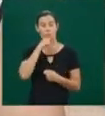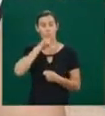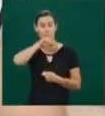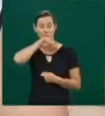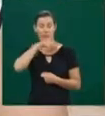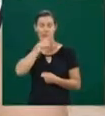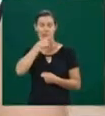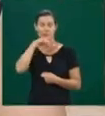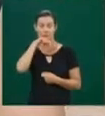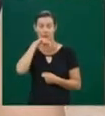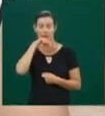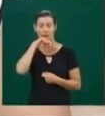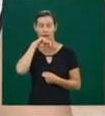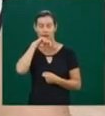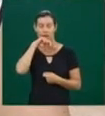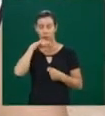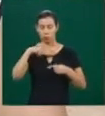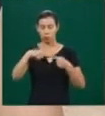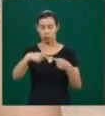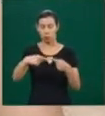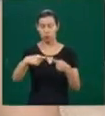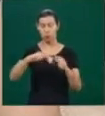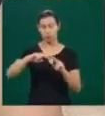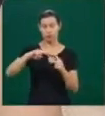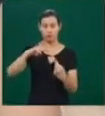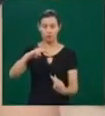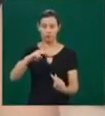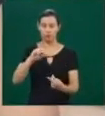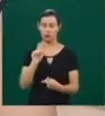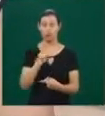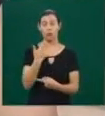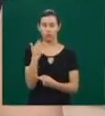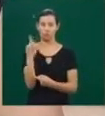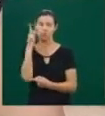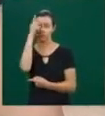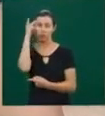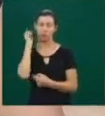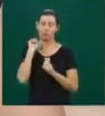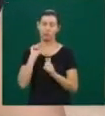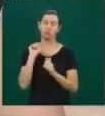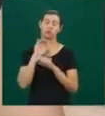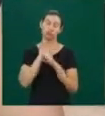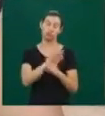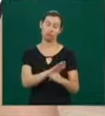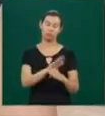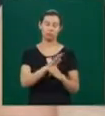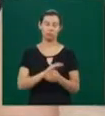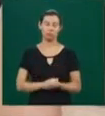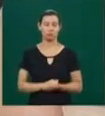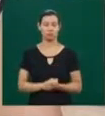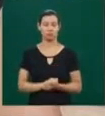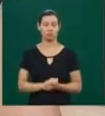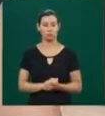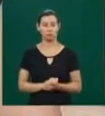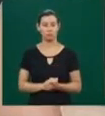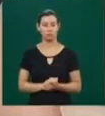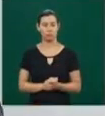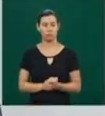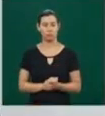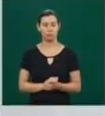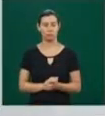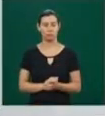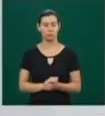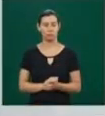pai, para poder fazer um corte nessa relação. Tem várias outras possibilidades de entrada desse terceiro elemento, essa terceira figura na relação.